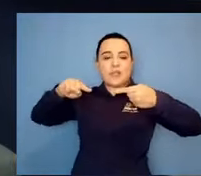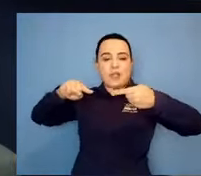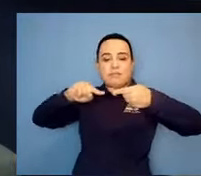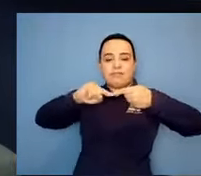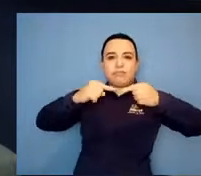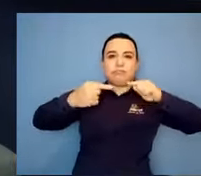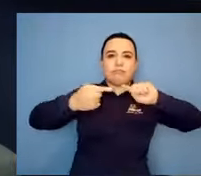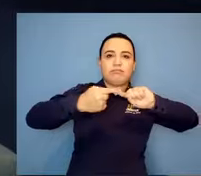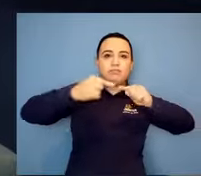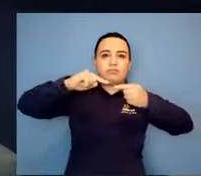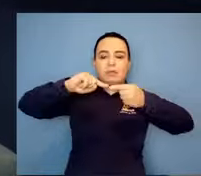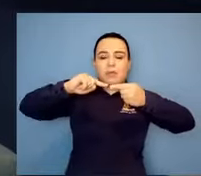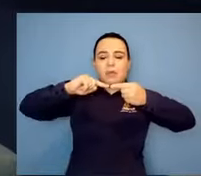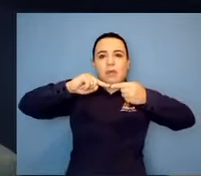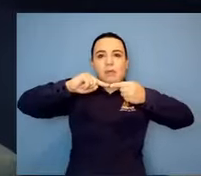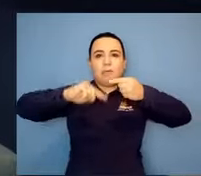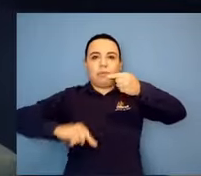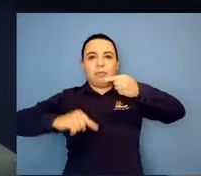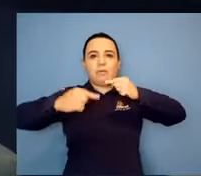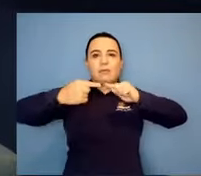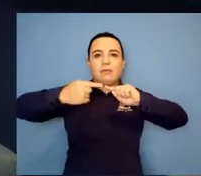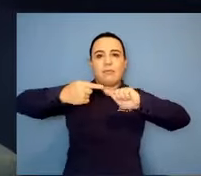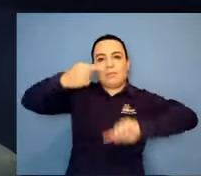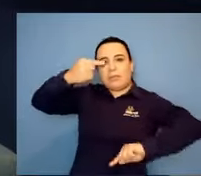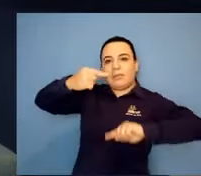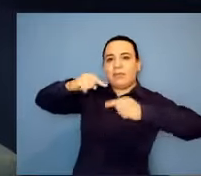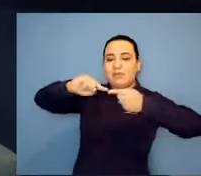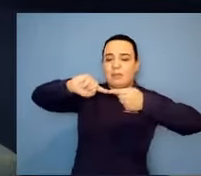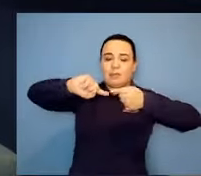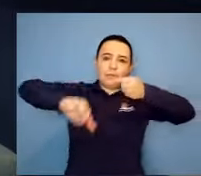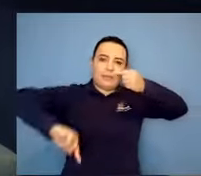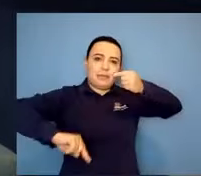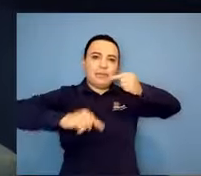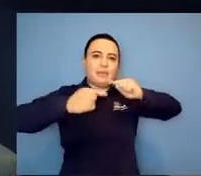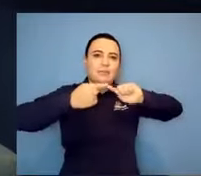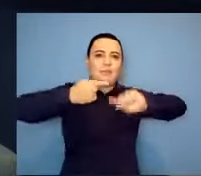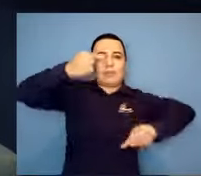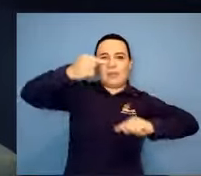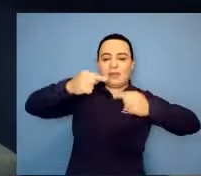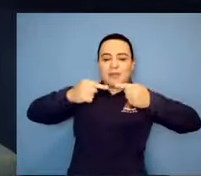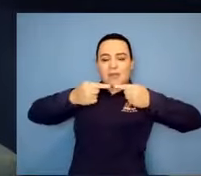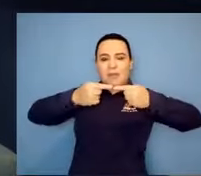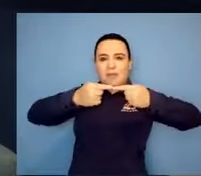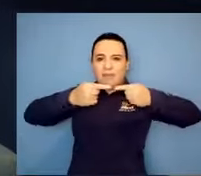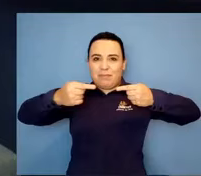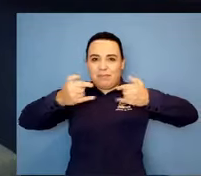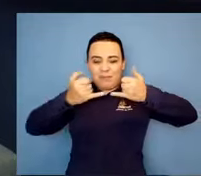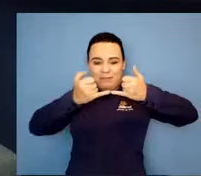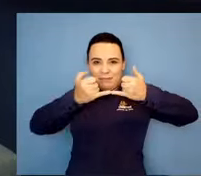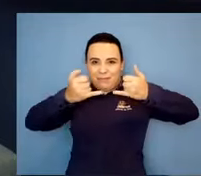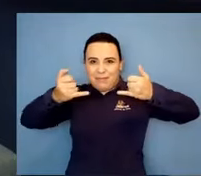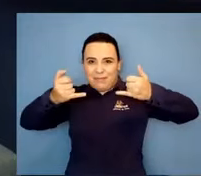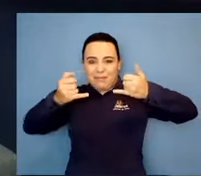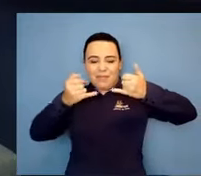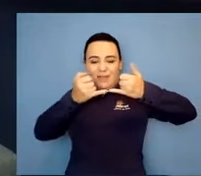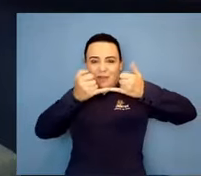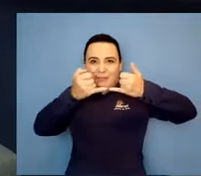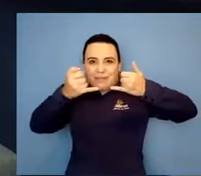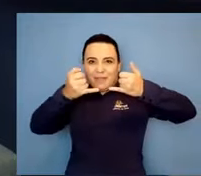sobre o transplante. Quanto mais cedo fizer, maior é a chance do menino ter uma vida dita normal. Normal.